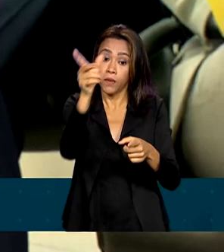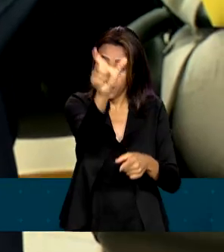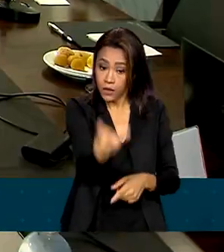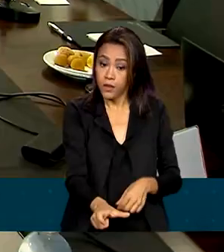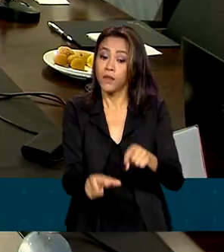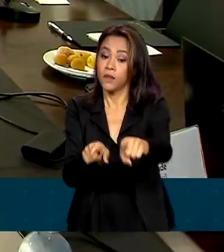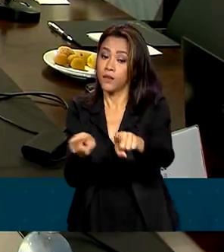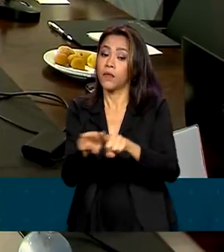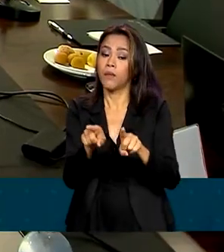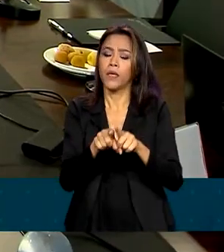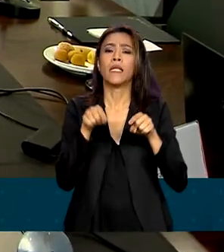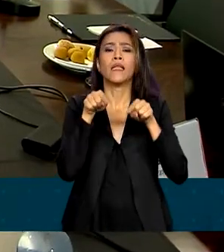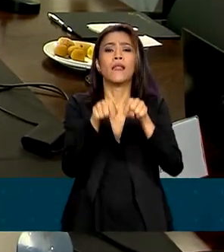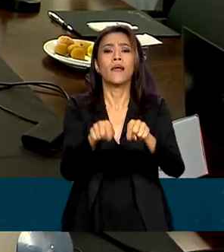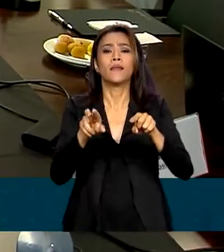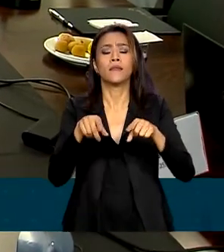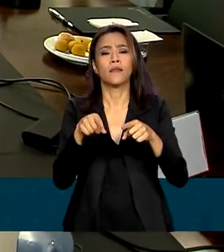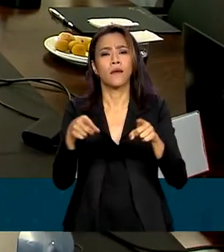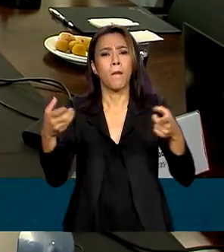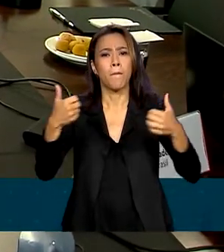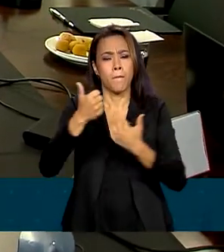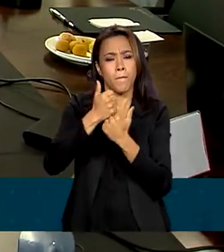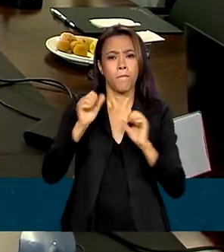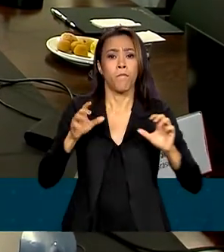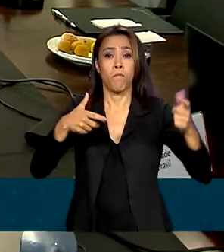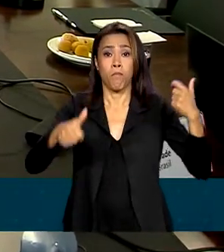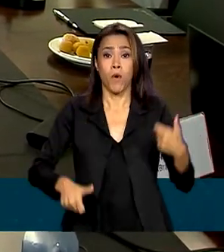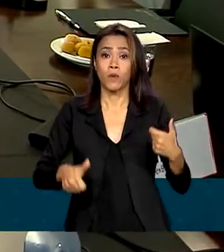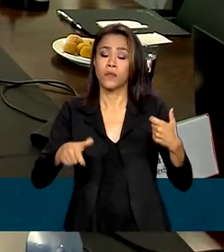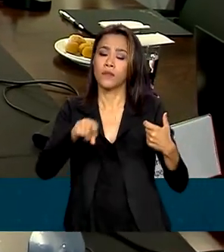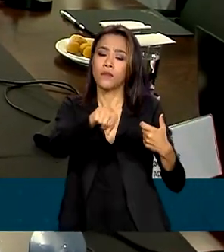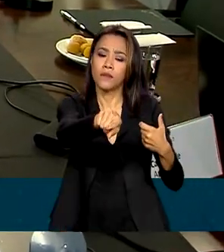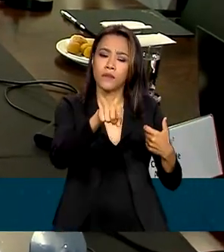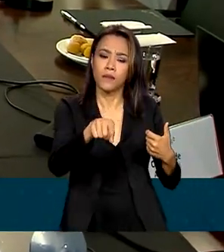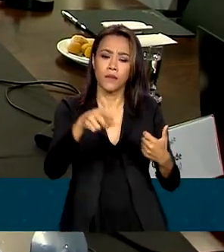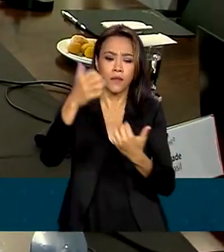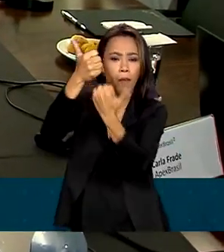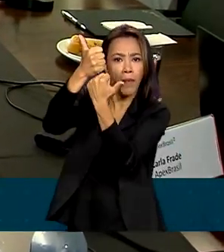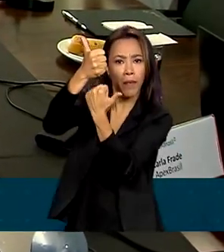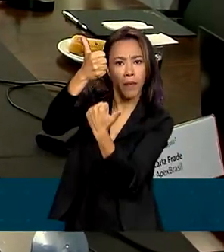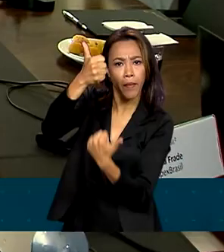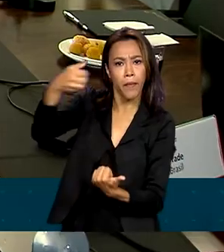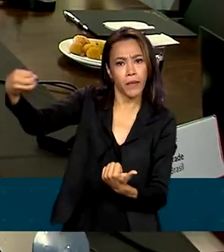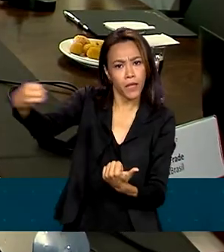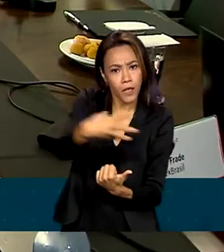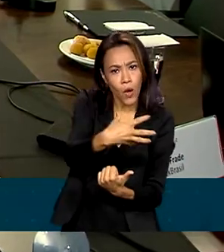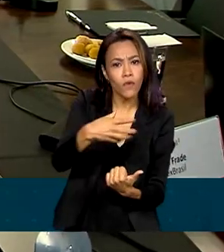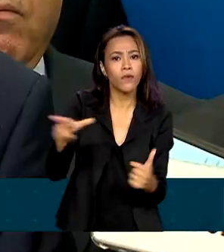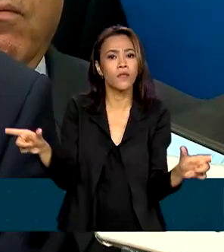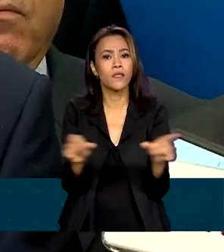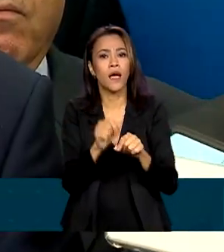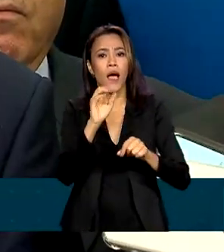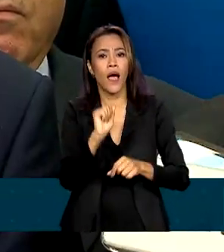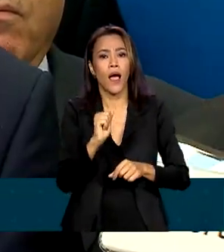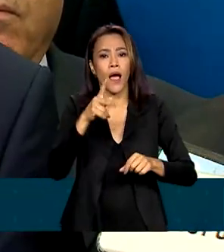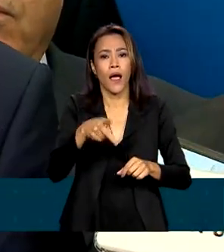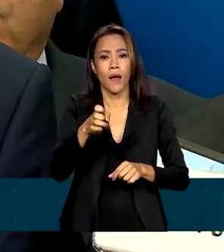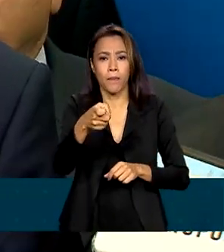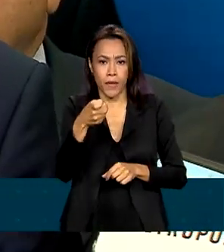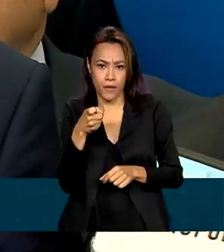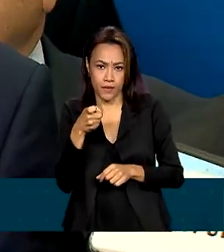Serviços durante a posse da nova diretoria da Agência Brasileira de Promoção de Exportações, a Apex. O Brasil